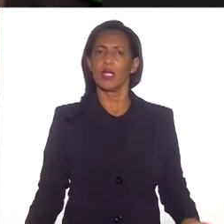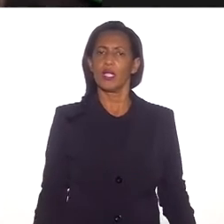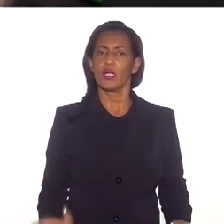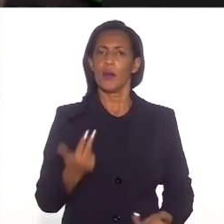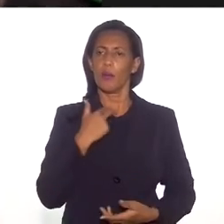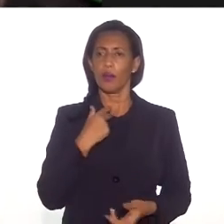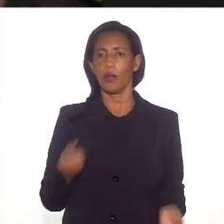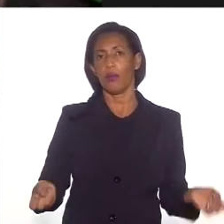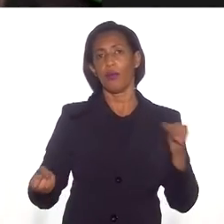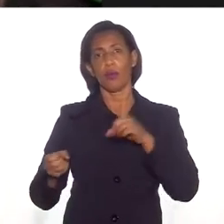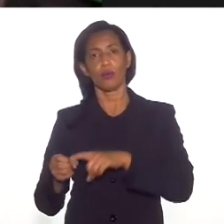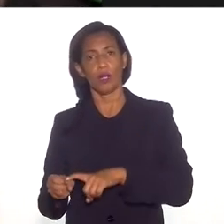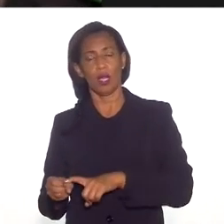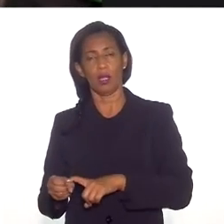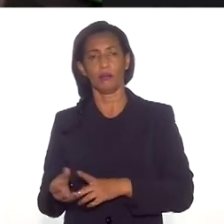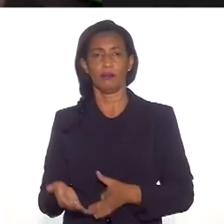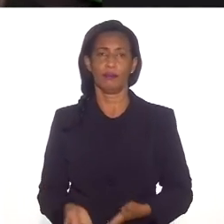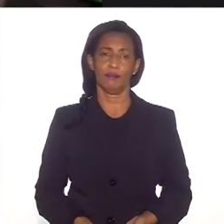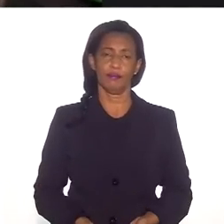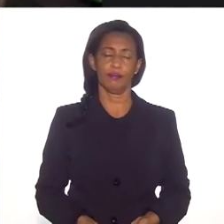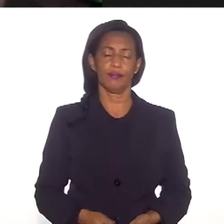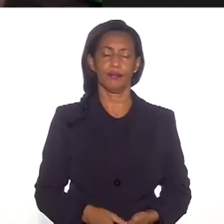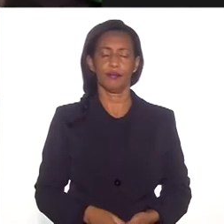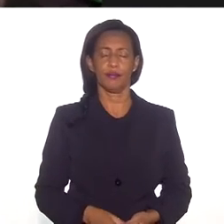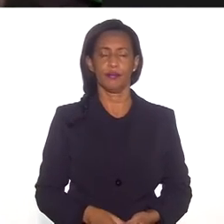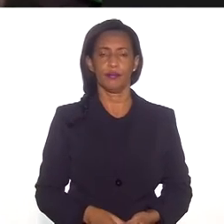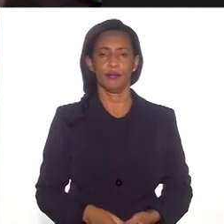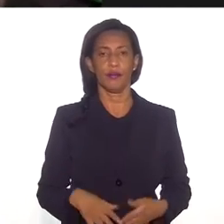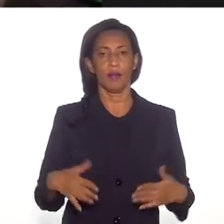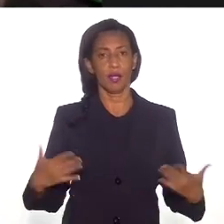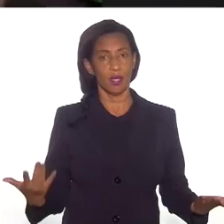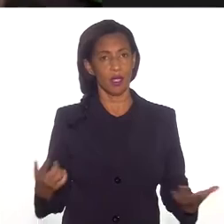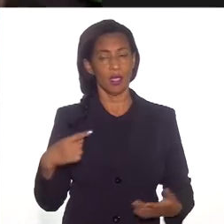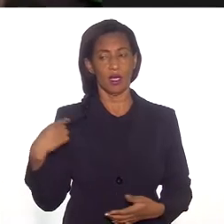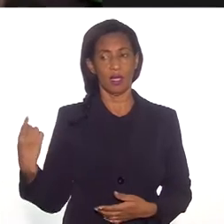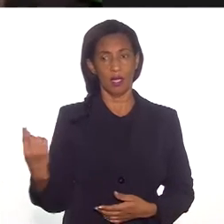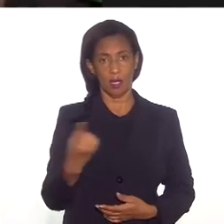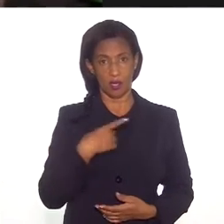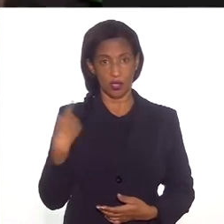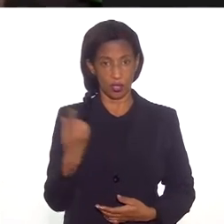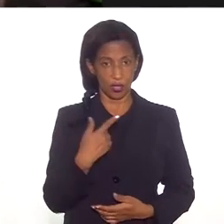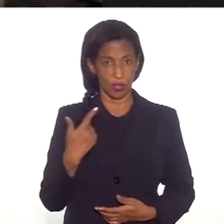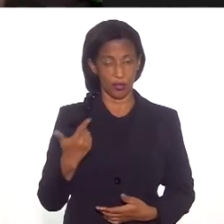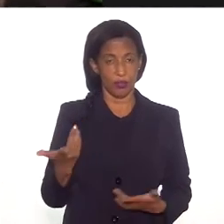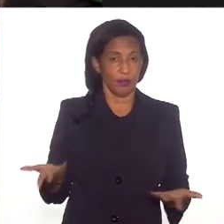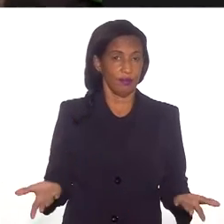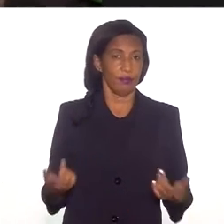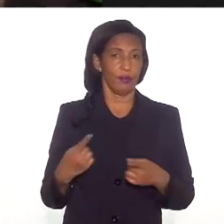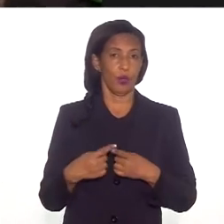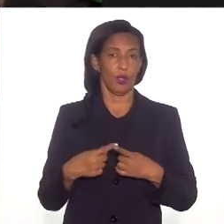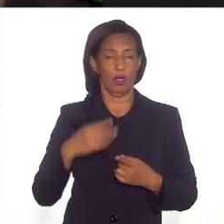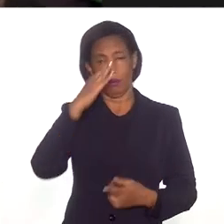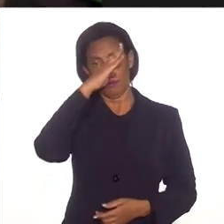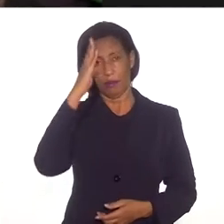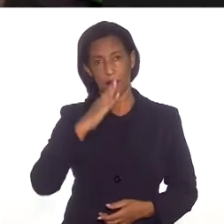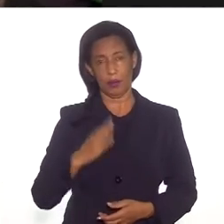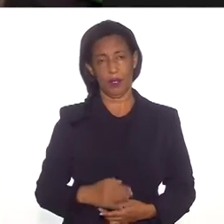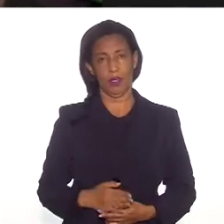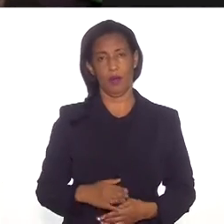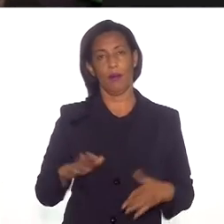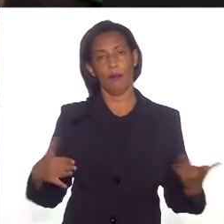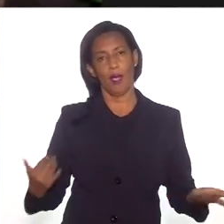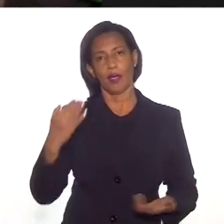sem poder retornar, mais vezes e tudo mais. E a gente faz isso por quê? A gente faz isso pelo Brasil.